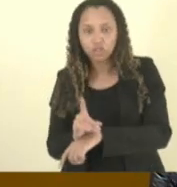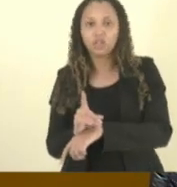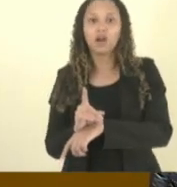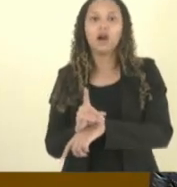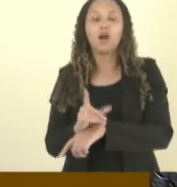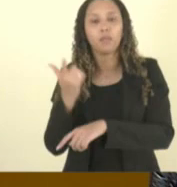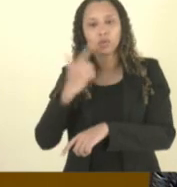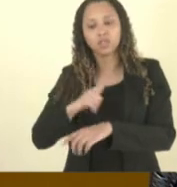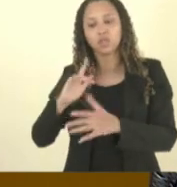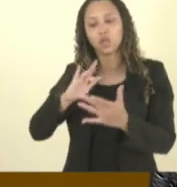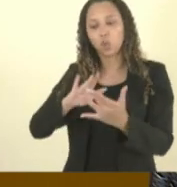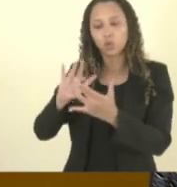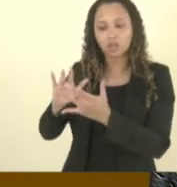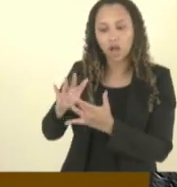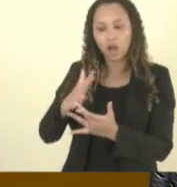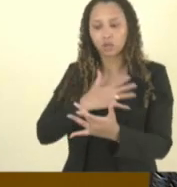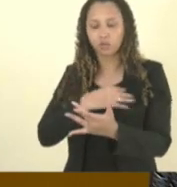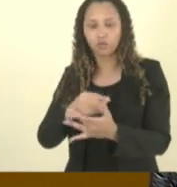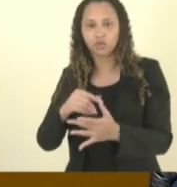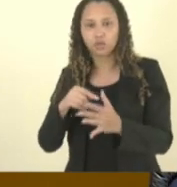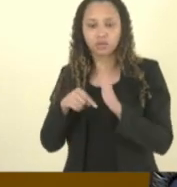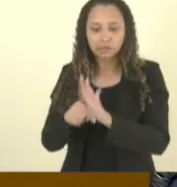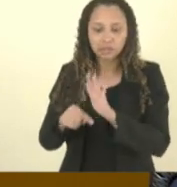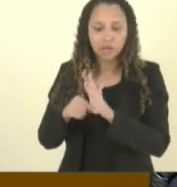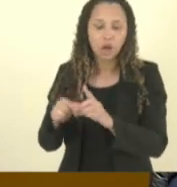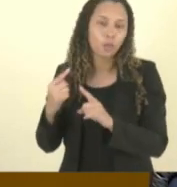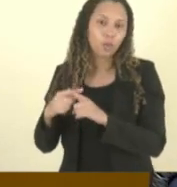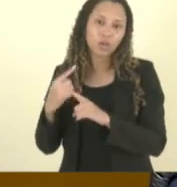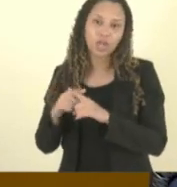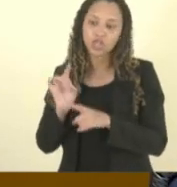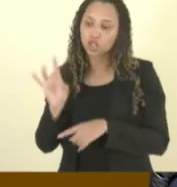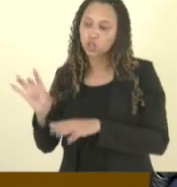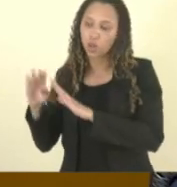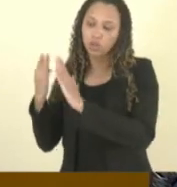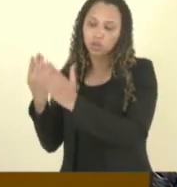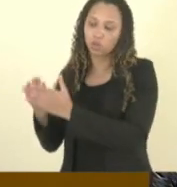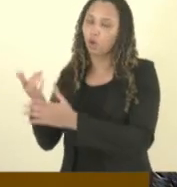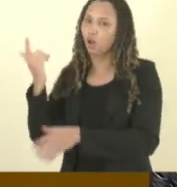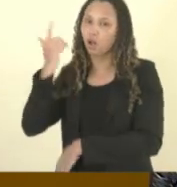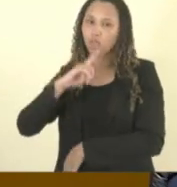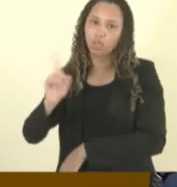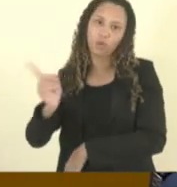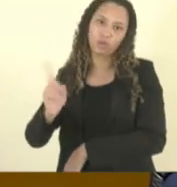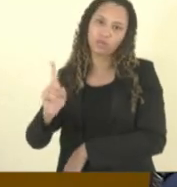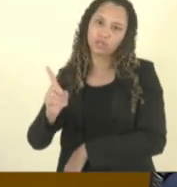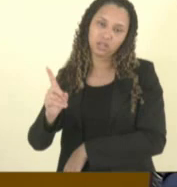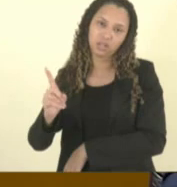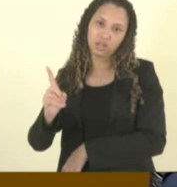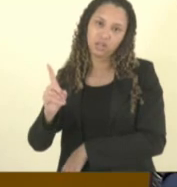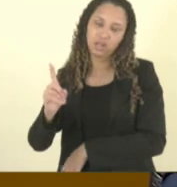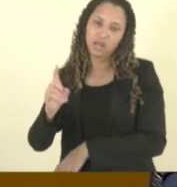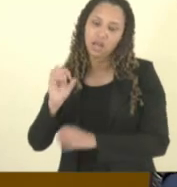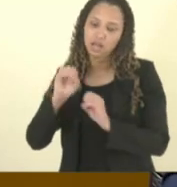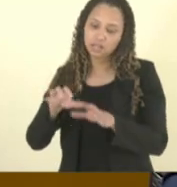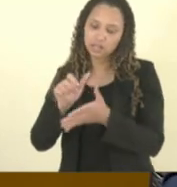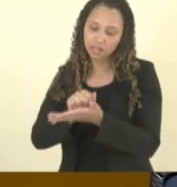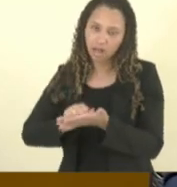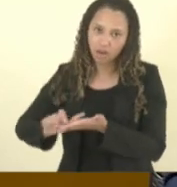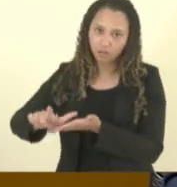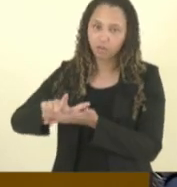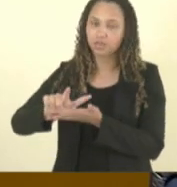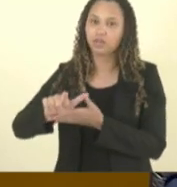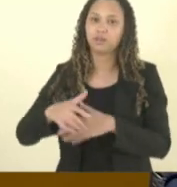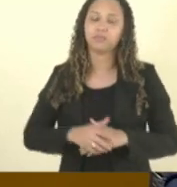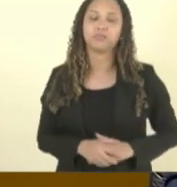suporte ao meu filho porque a escola em si não ia conseguir essa demanda de alfabetizá-lo e hoje hoje em